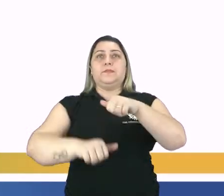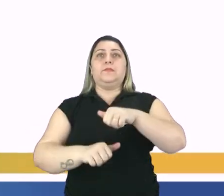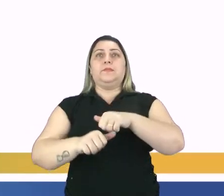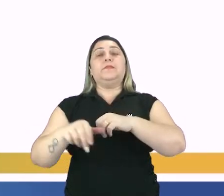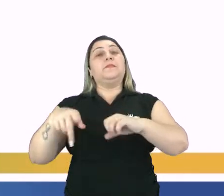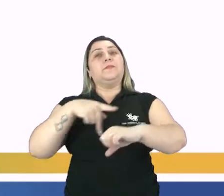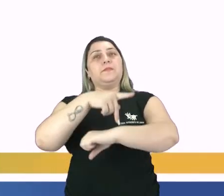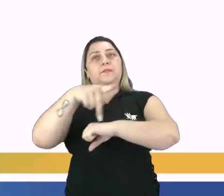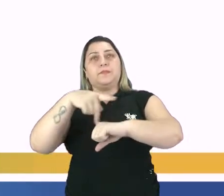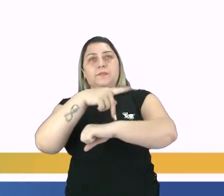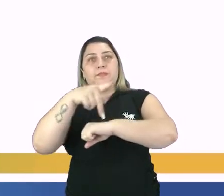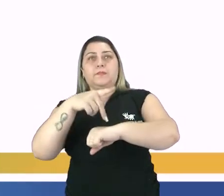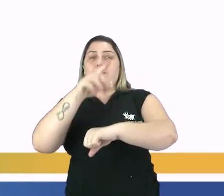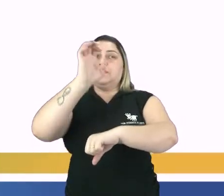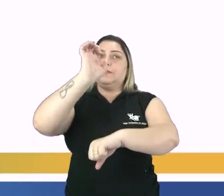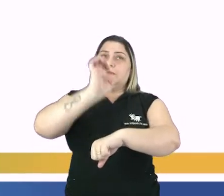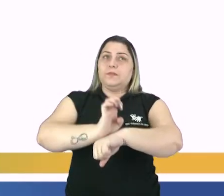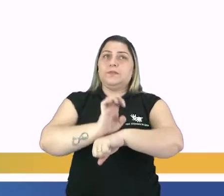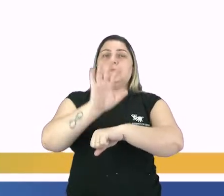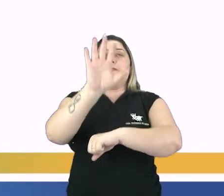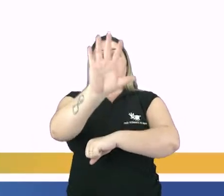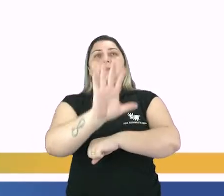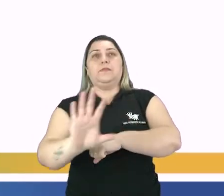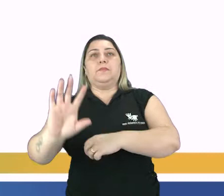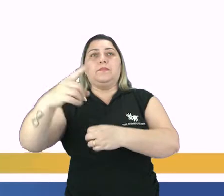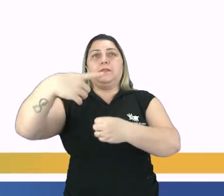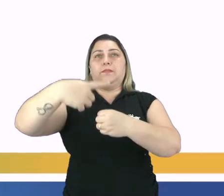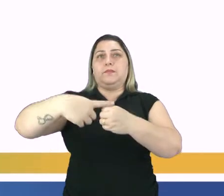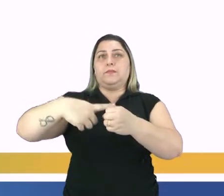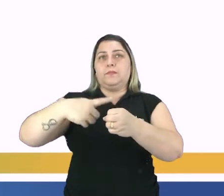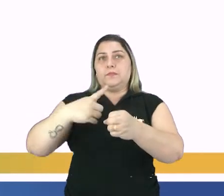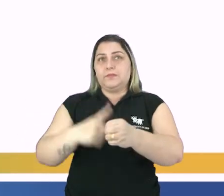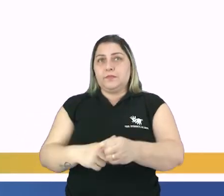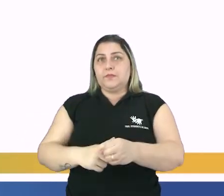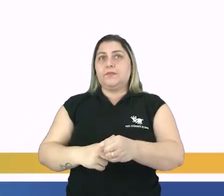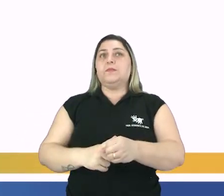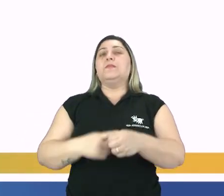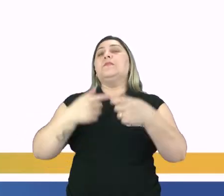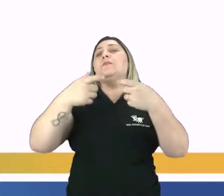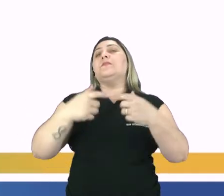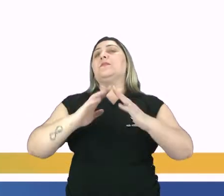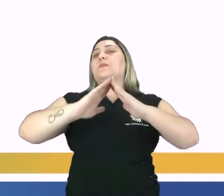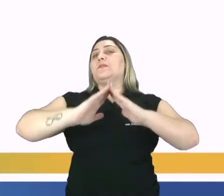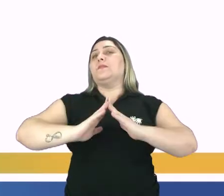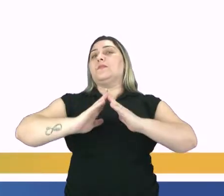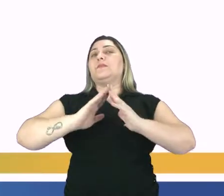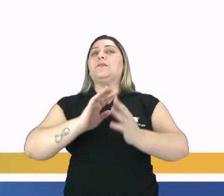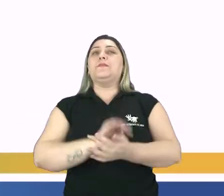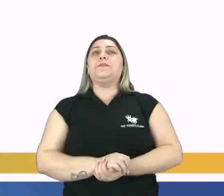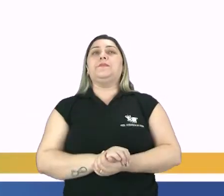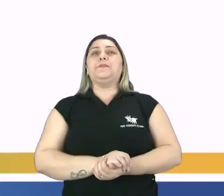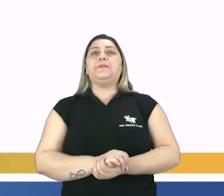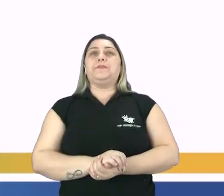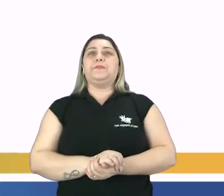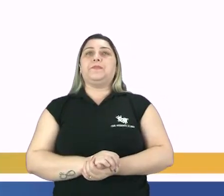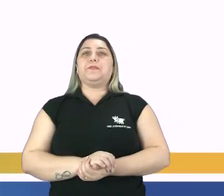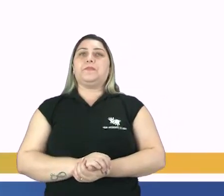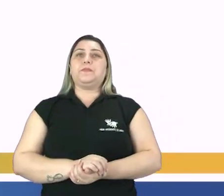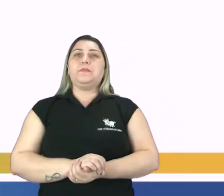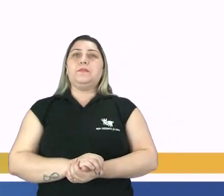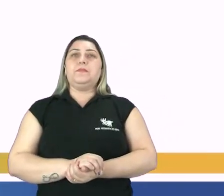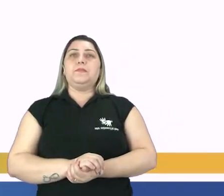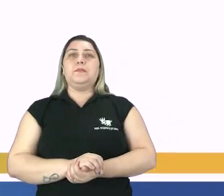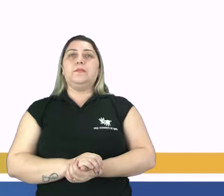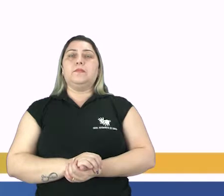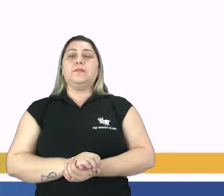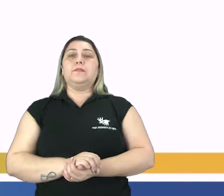seja, pode se referir a troca de país, estado, região, municípios ou até de domicílio. As